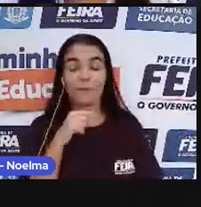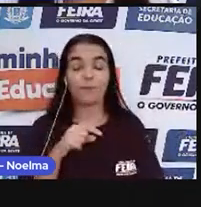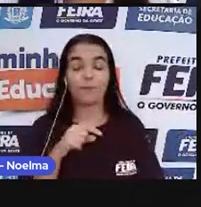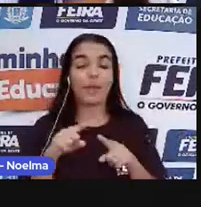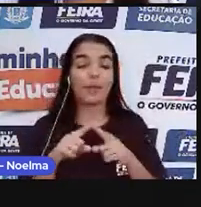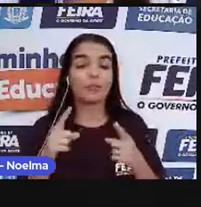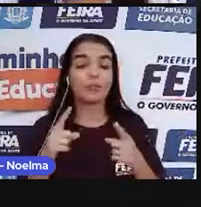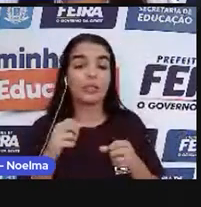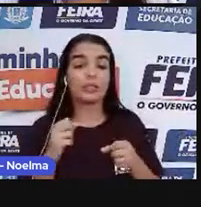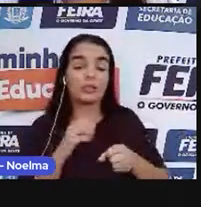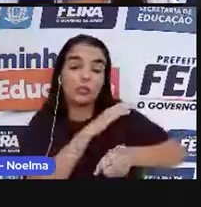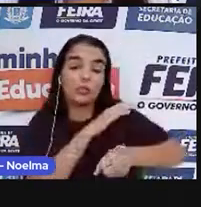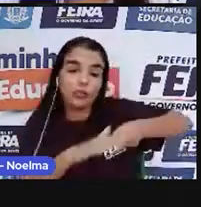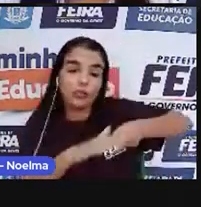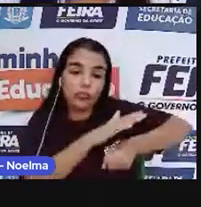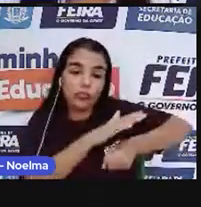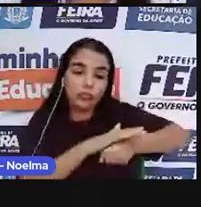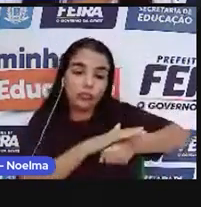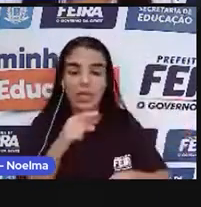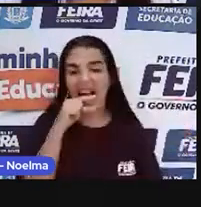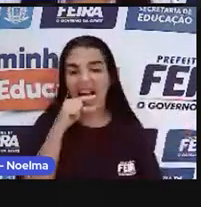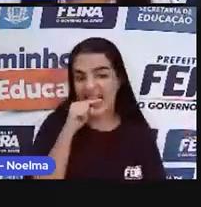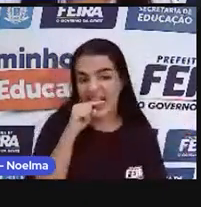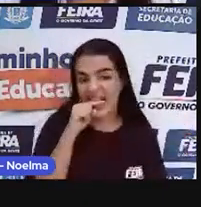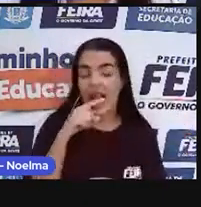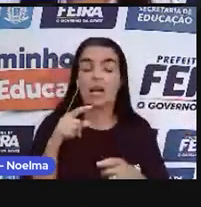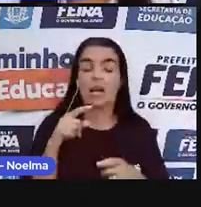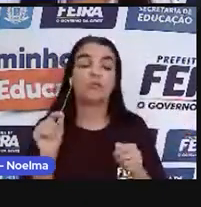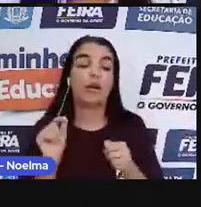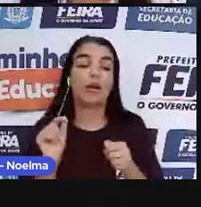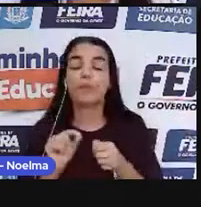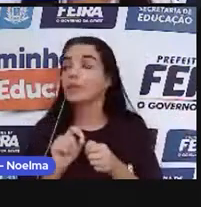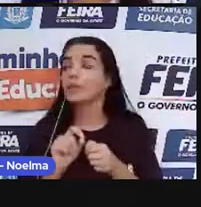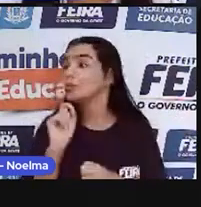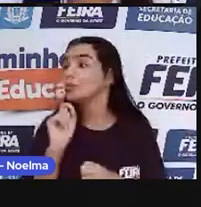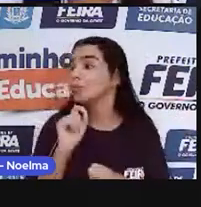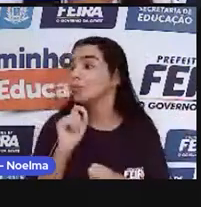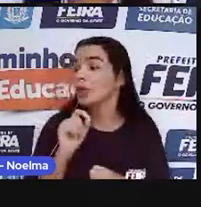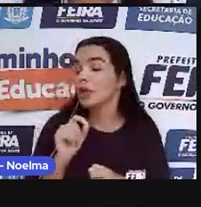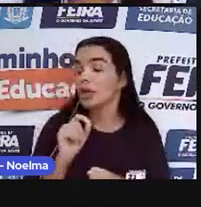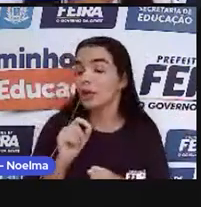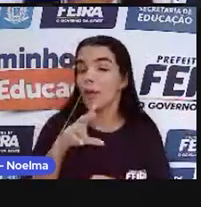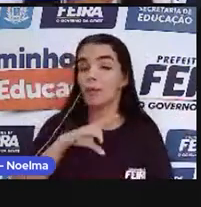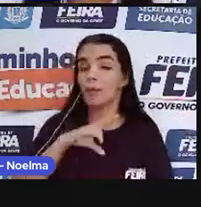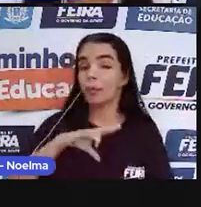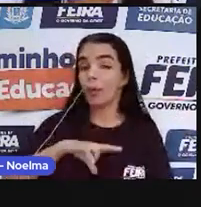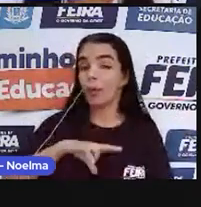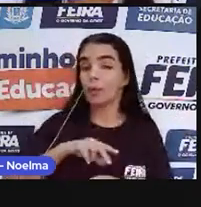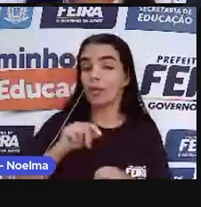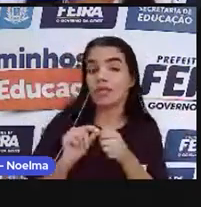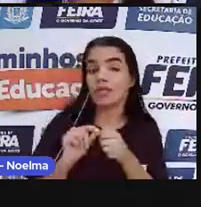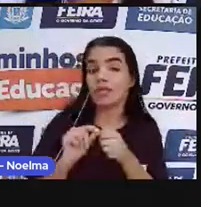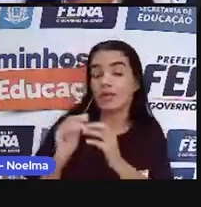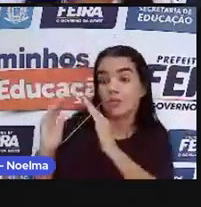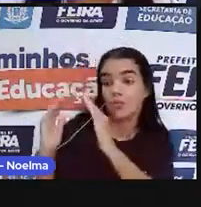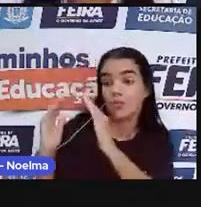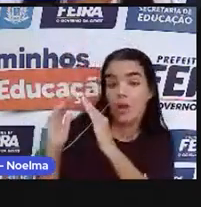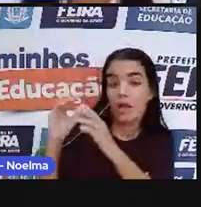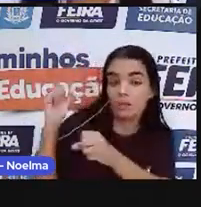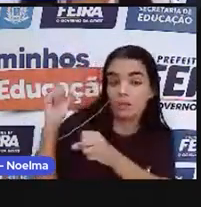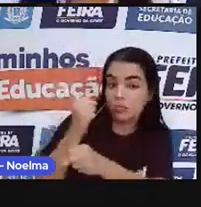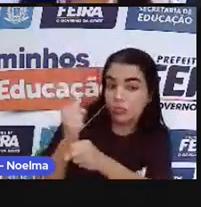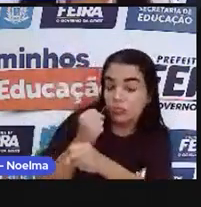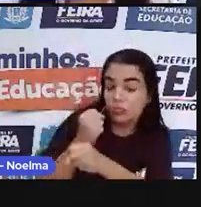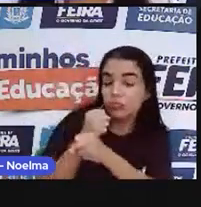né? E essa nova matéria-prima, nesse caso, os portugueses montaram uma estrutura canavieira, criando os engenhos